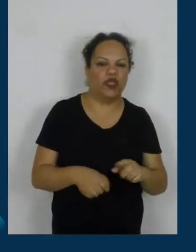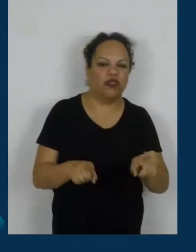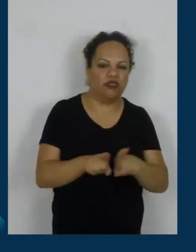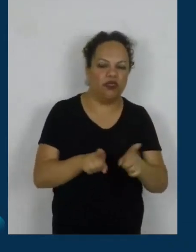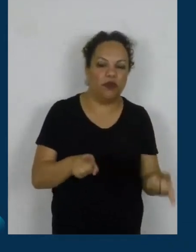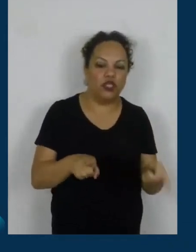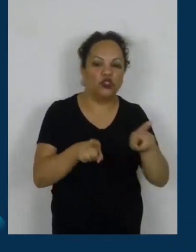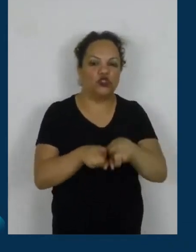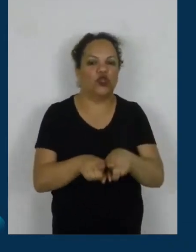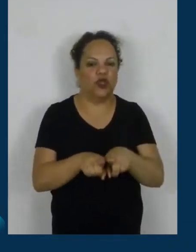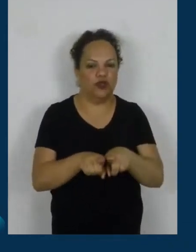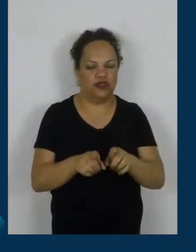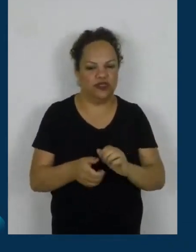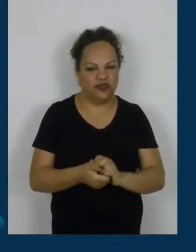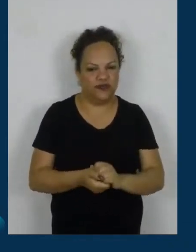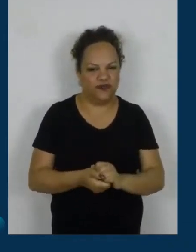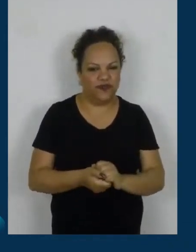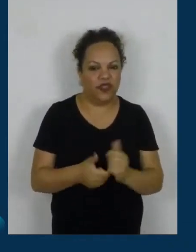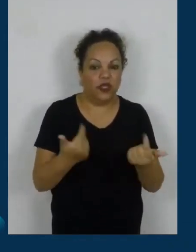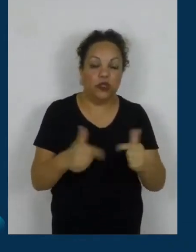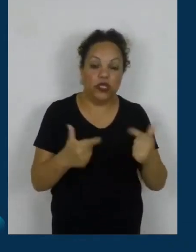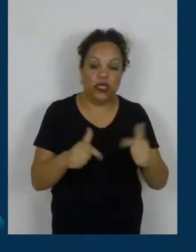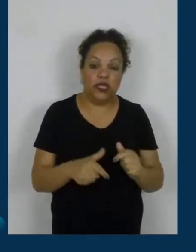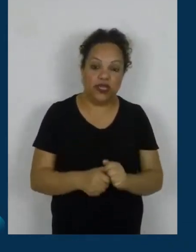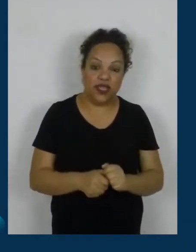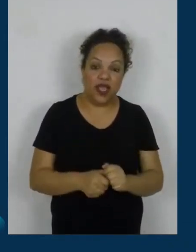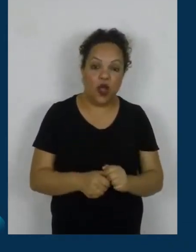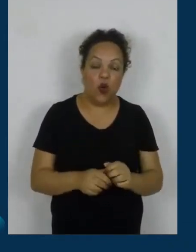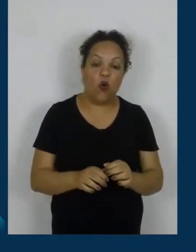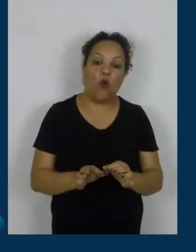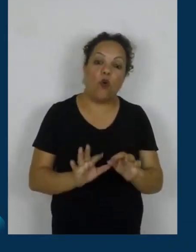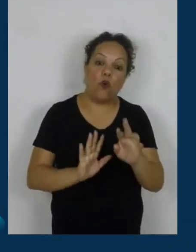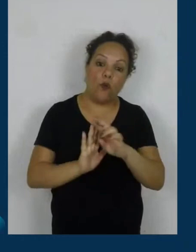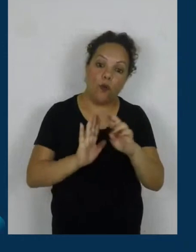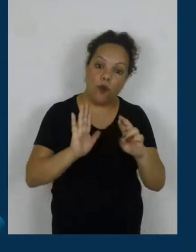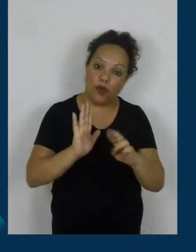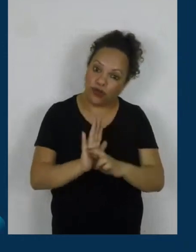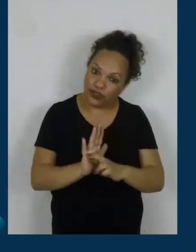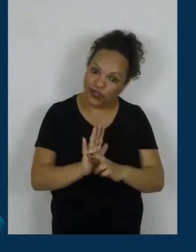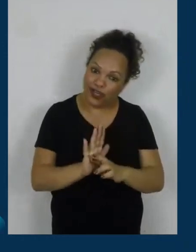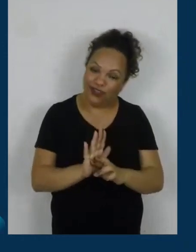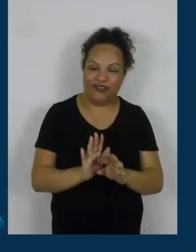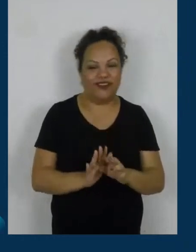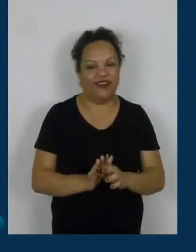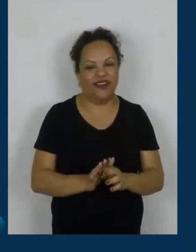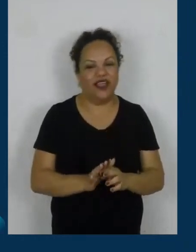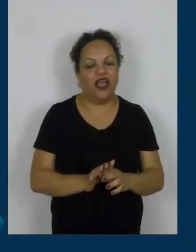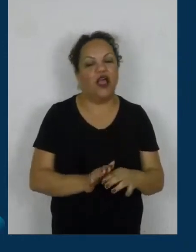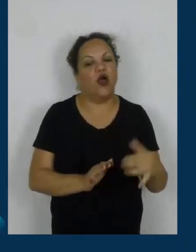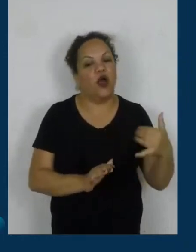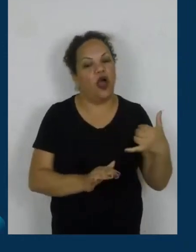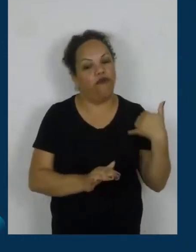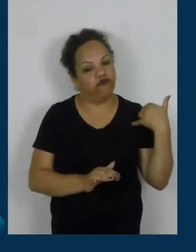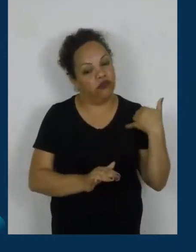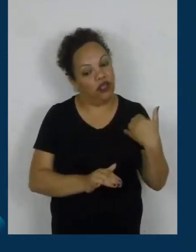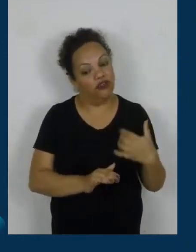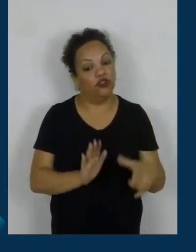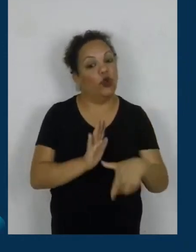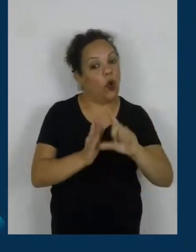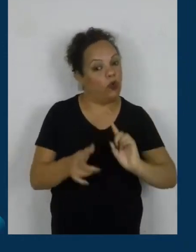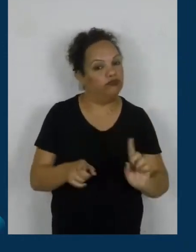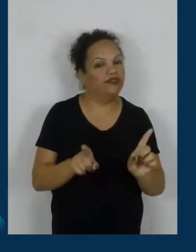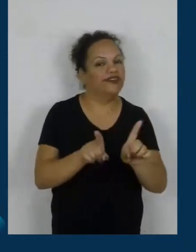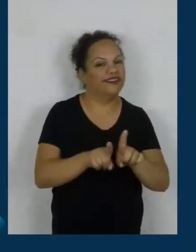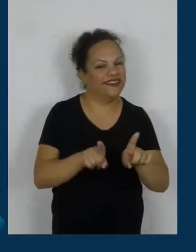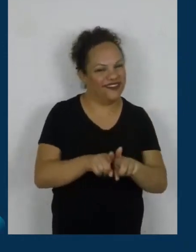Não existiria o nosso projeto sem a Bel. Inclusive, foi aniversário dela ontem. Queria deixar essa observação. Dá tempo ainda.